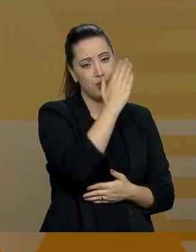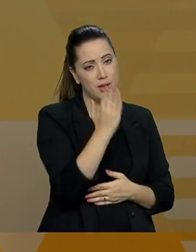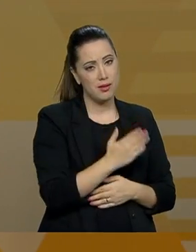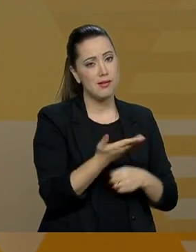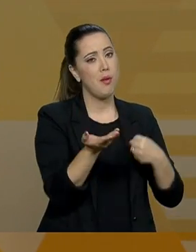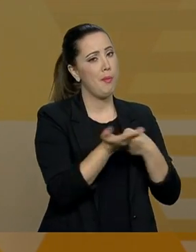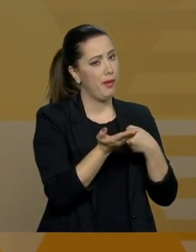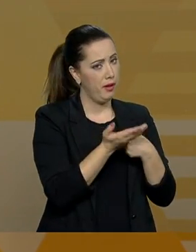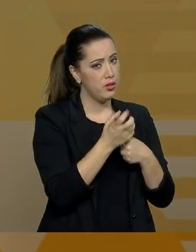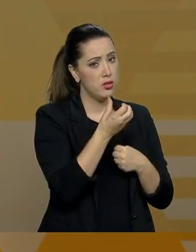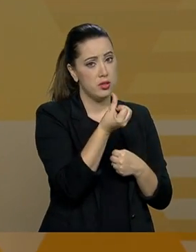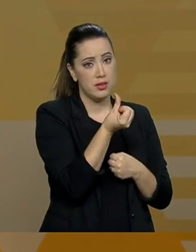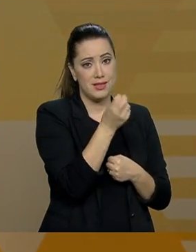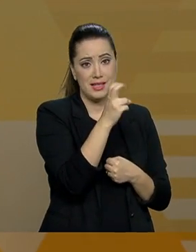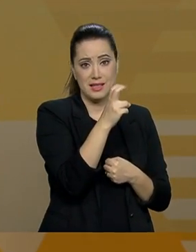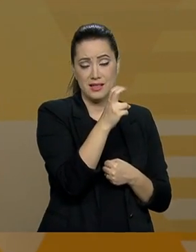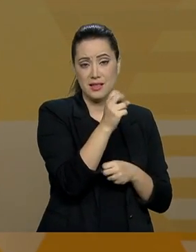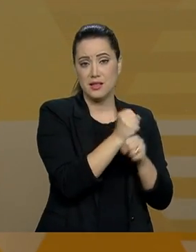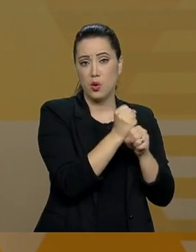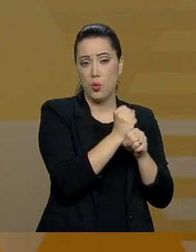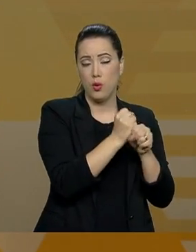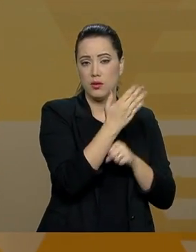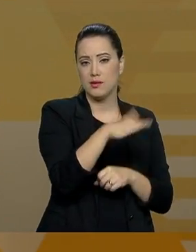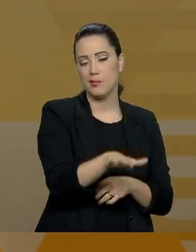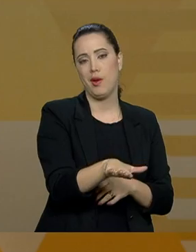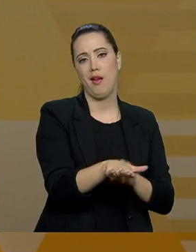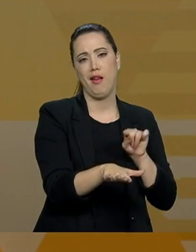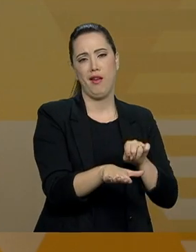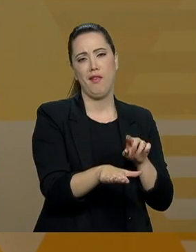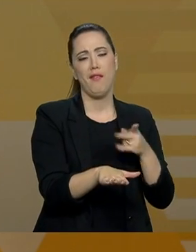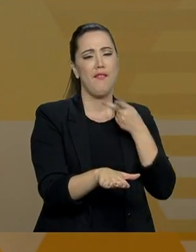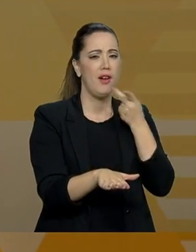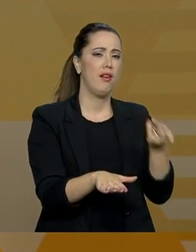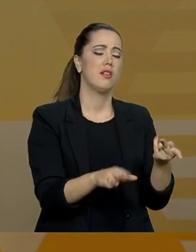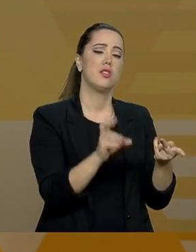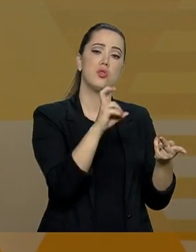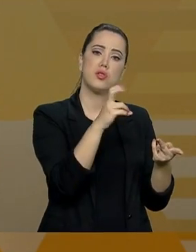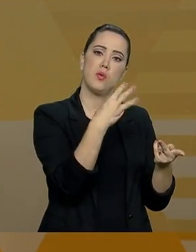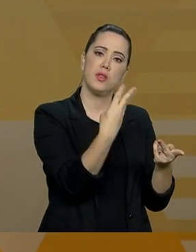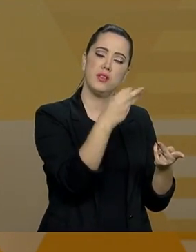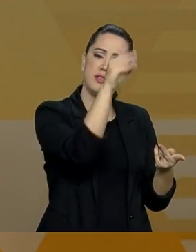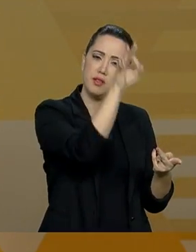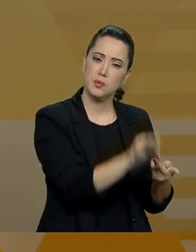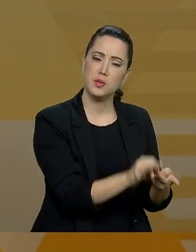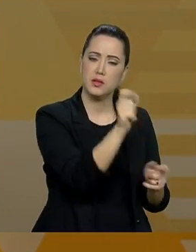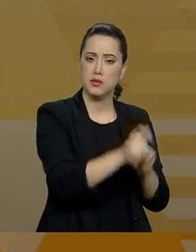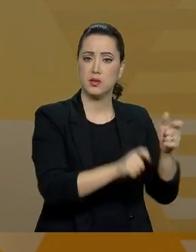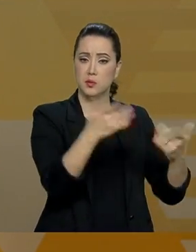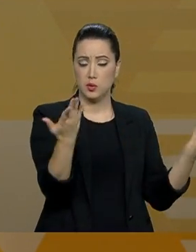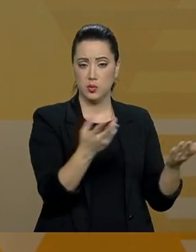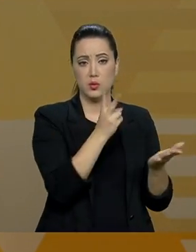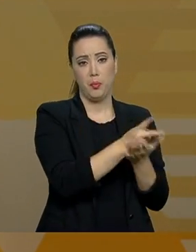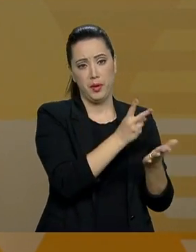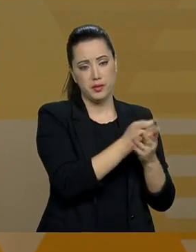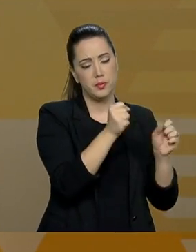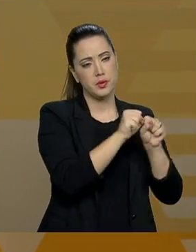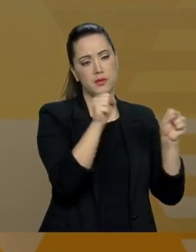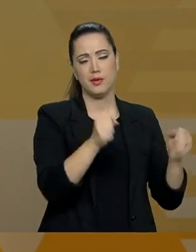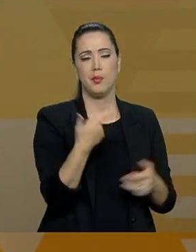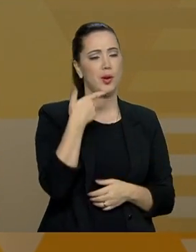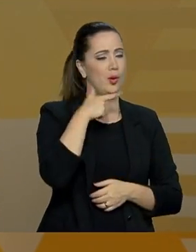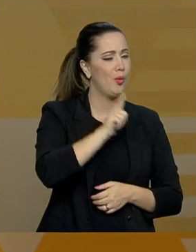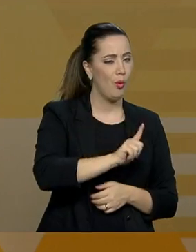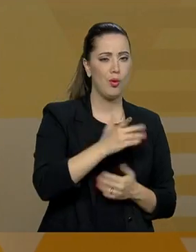em média, com 65 anos e meio. Estou falando de 53% das pessoas que estão no regime geral de Previdência, que não conseguem,